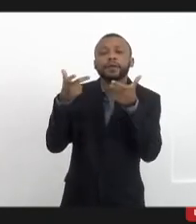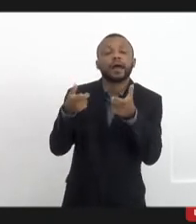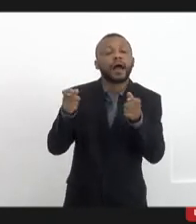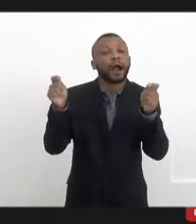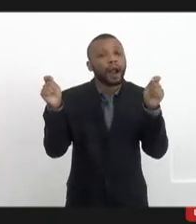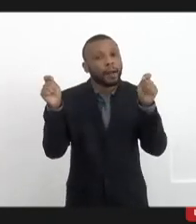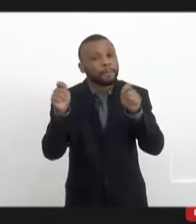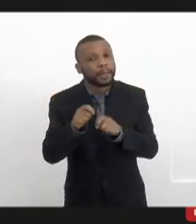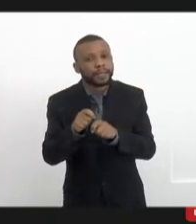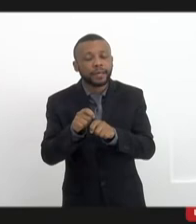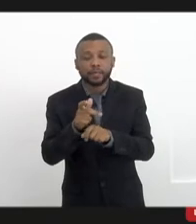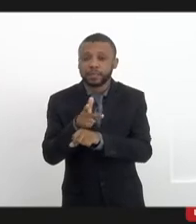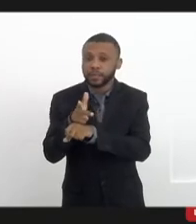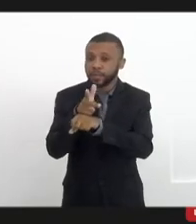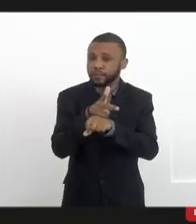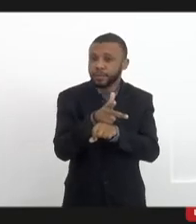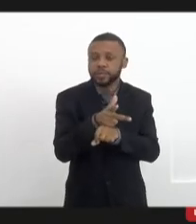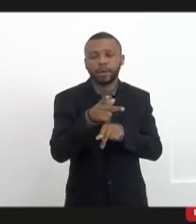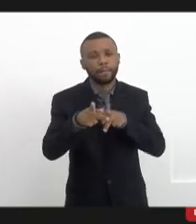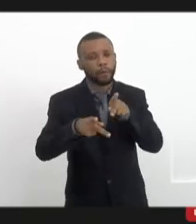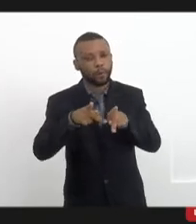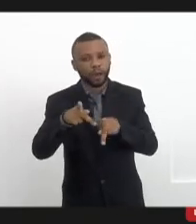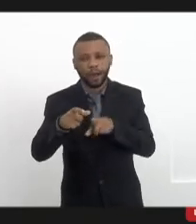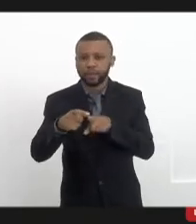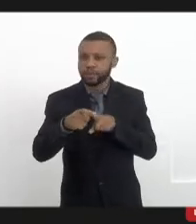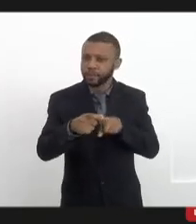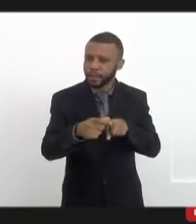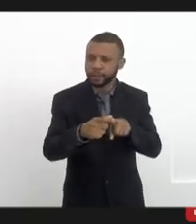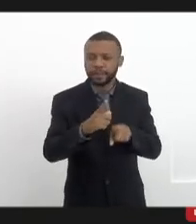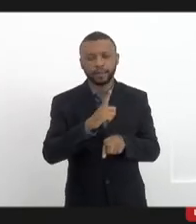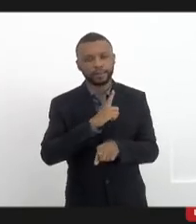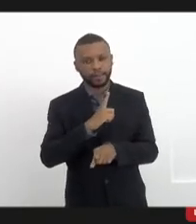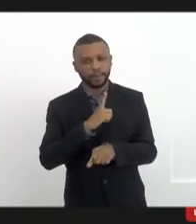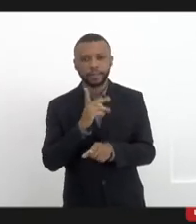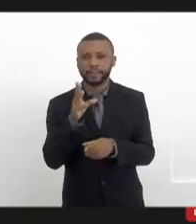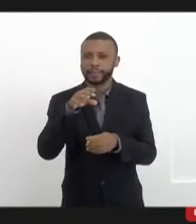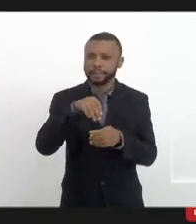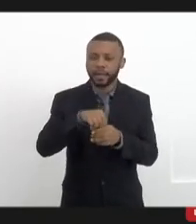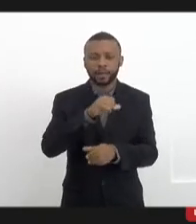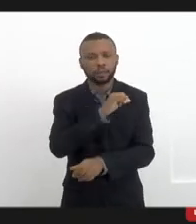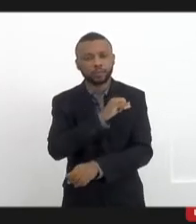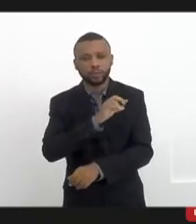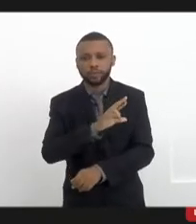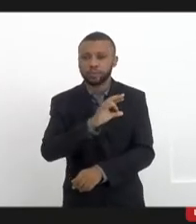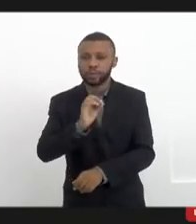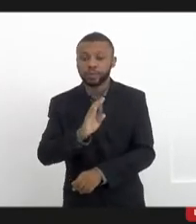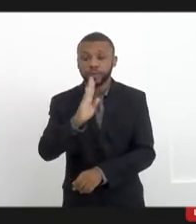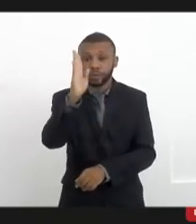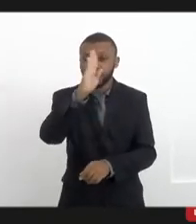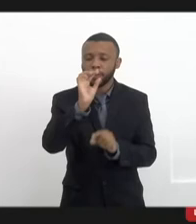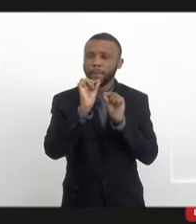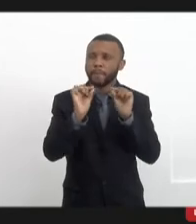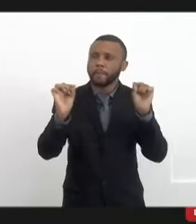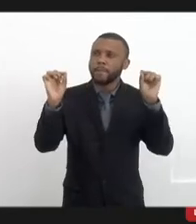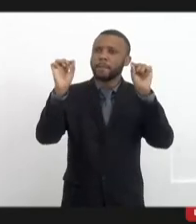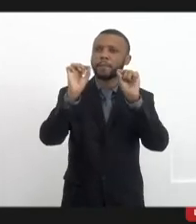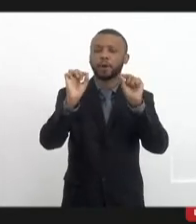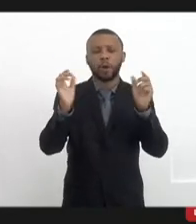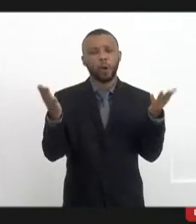que as mídias comunitárias têm dentro do Rio de Janeiro e do Brasil hoje em dia.